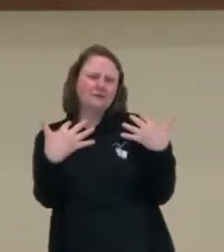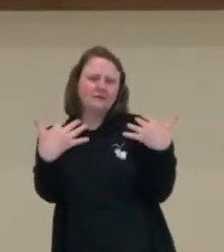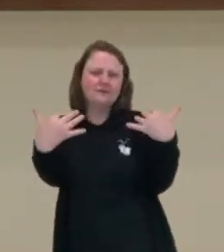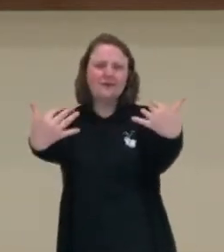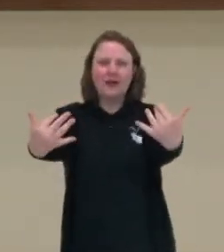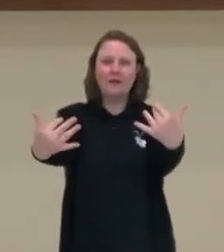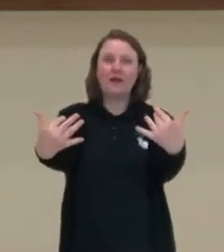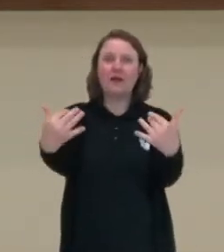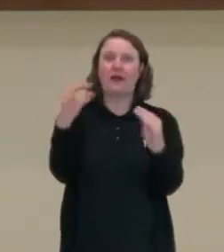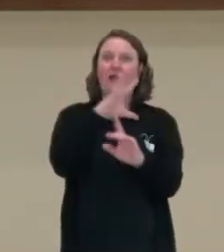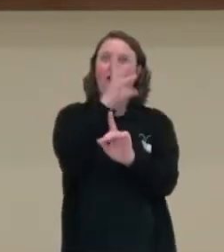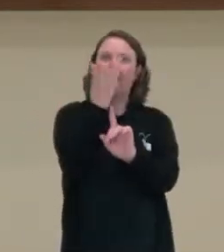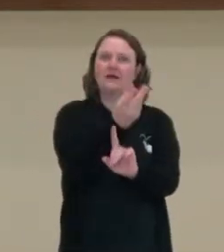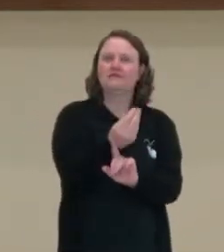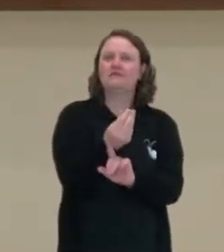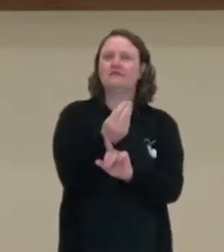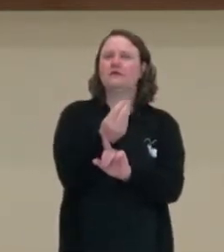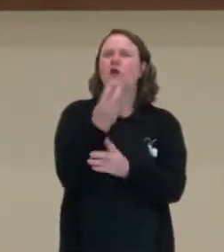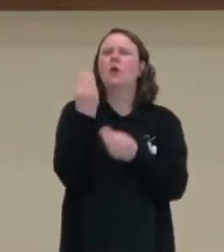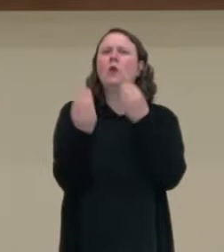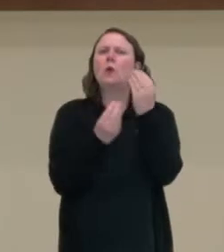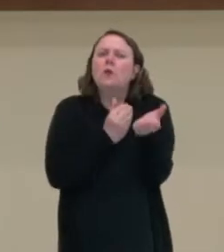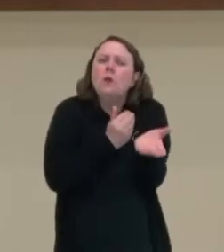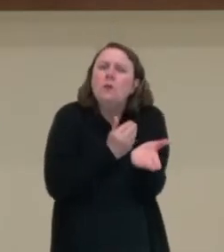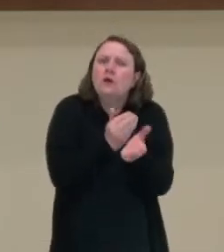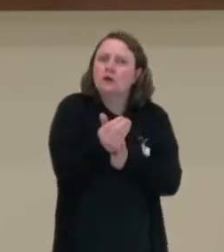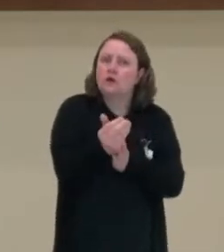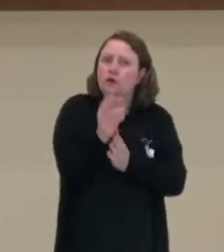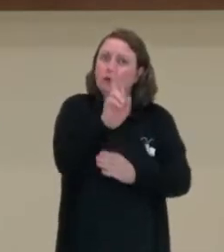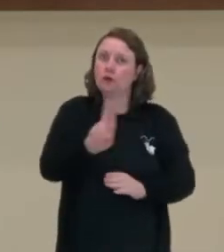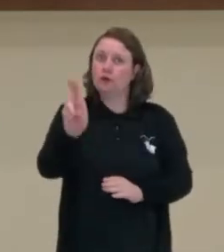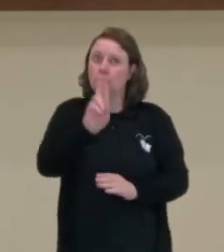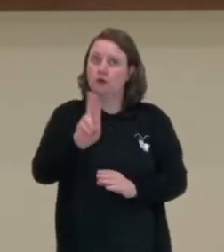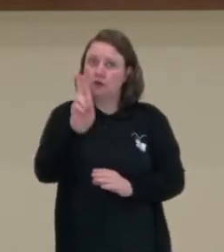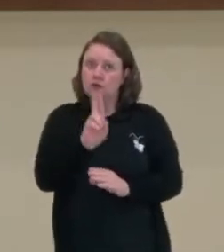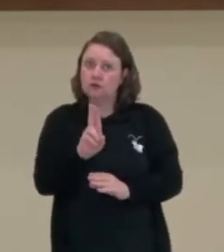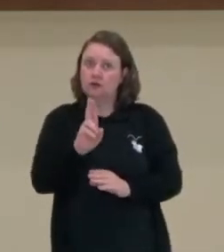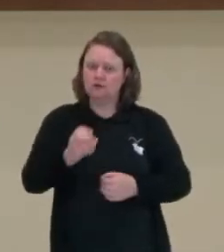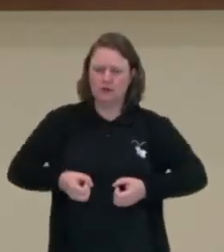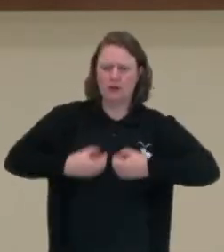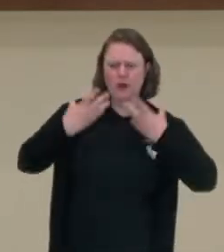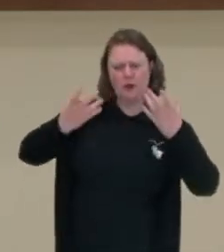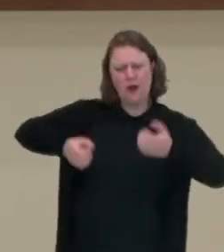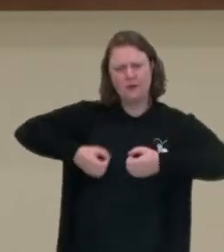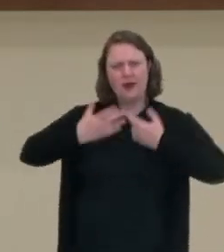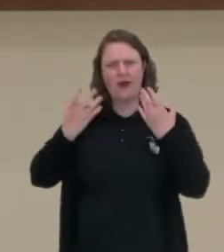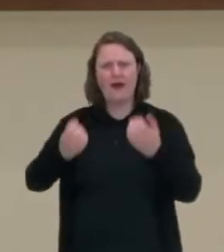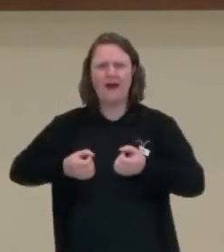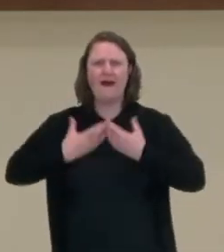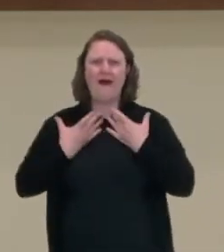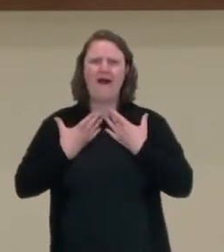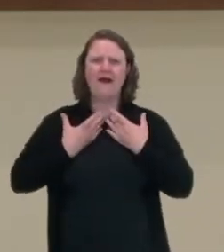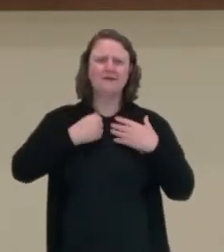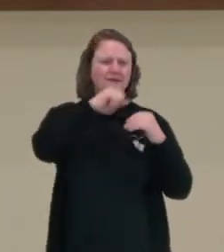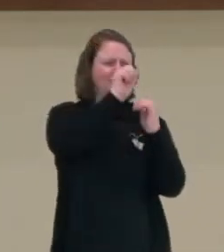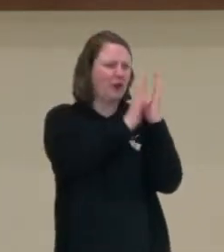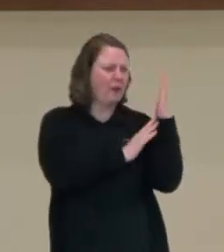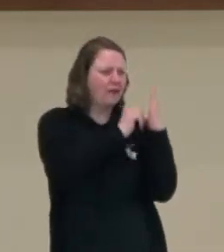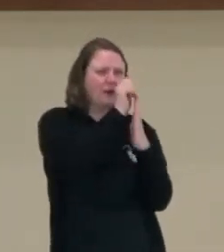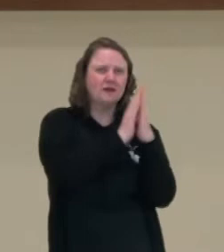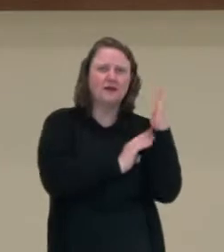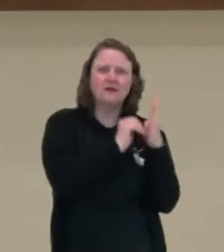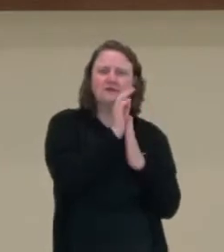artista começou a usar a arte como forma de expressão artística, como forma de